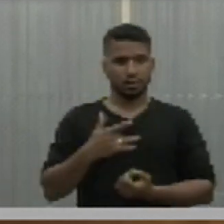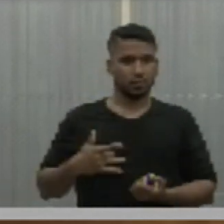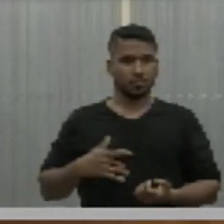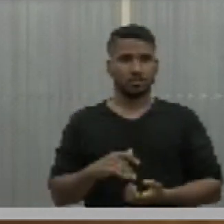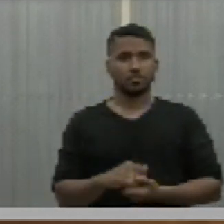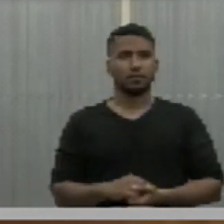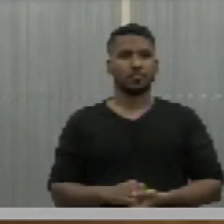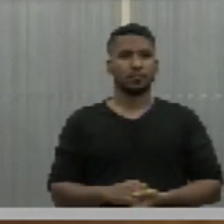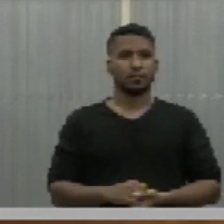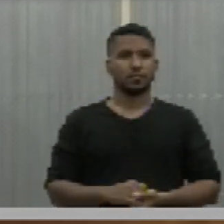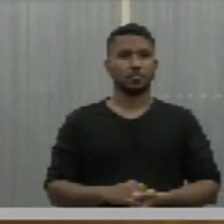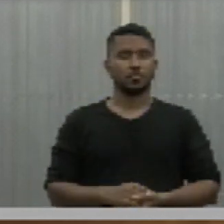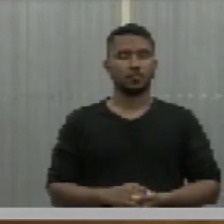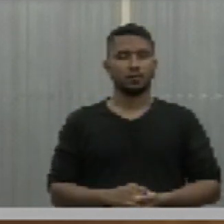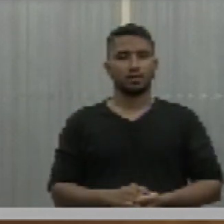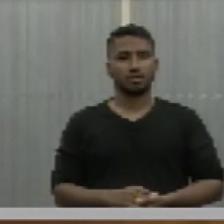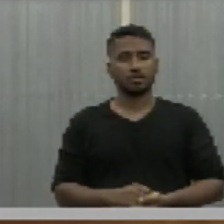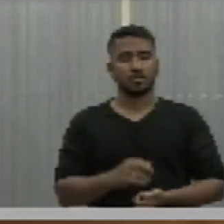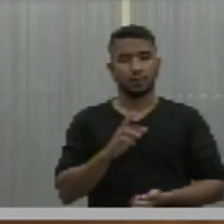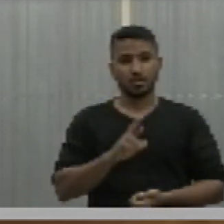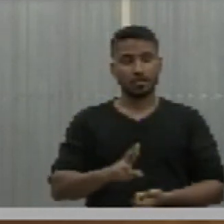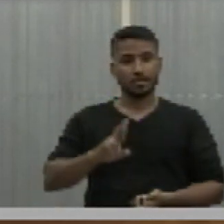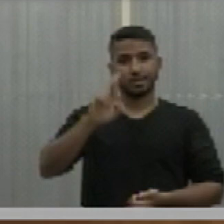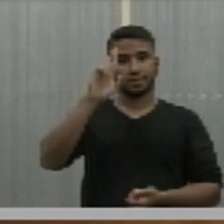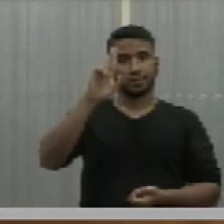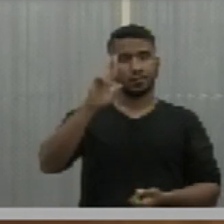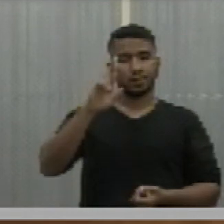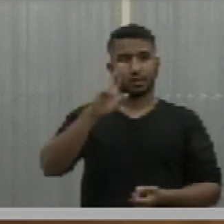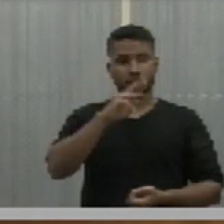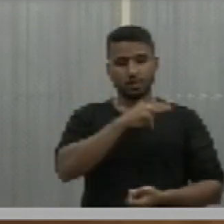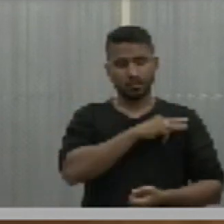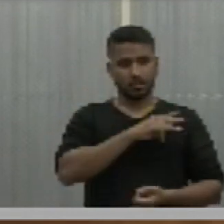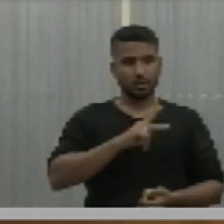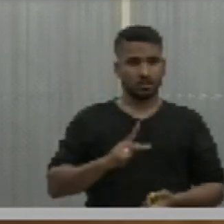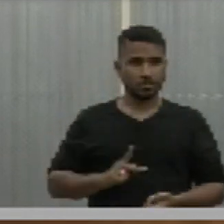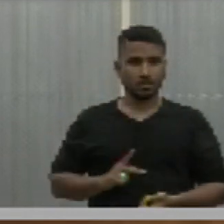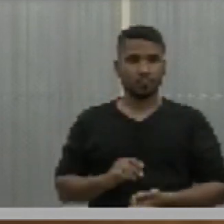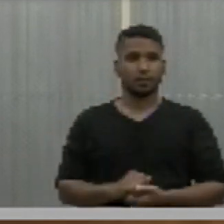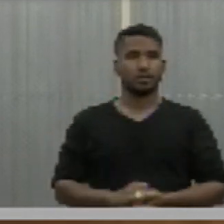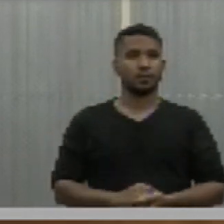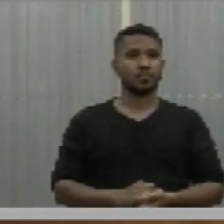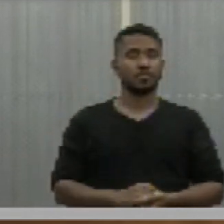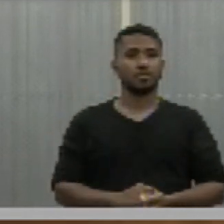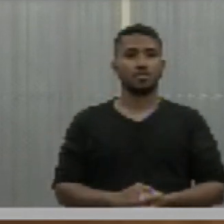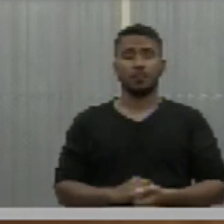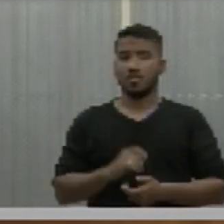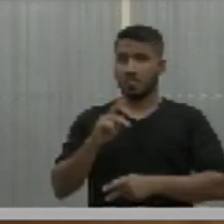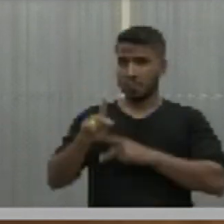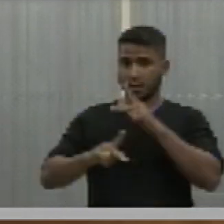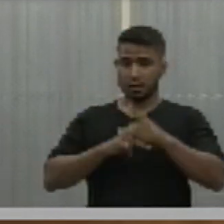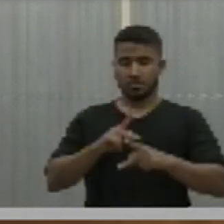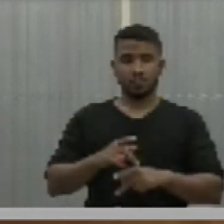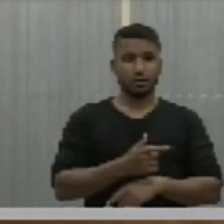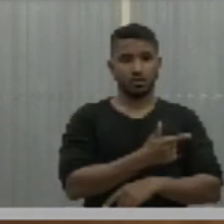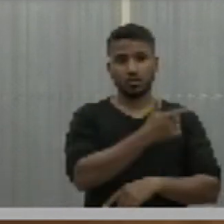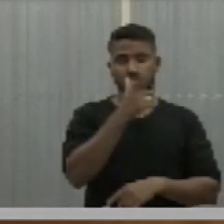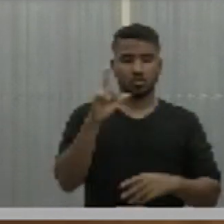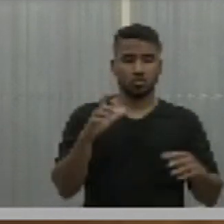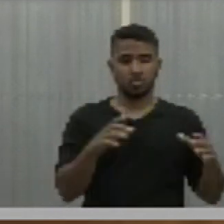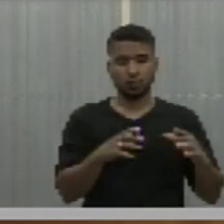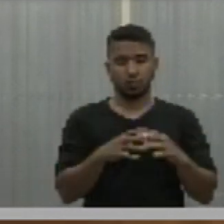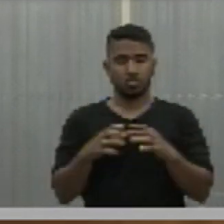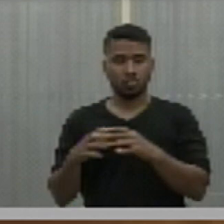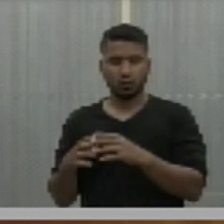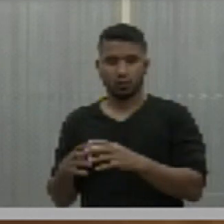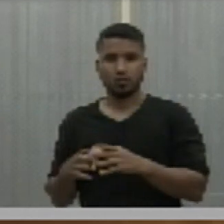Caodes, representante do Ministério Público, cidadãos e demais entidades e